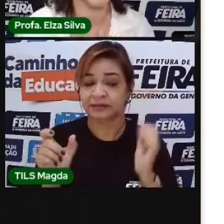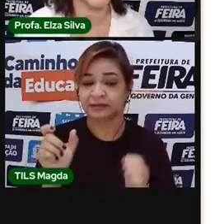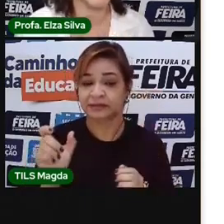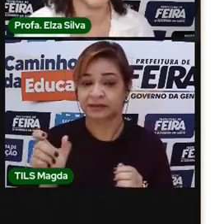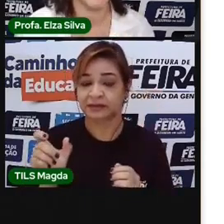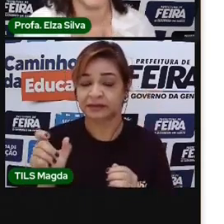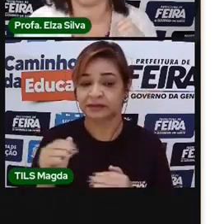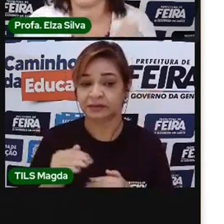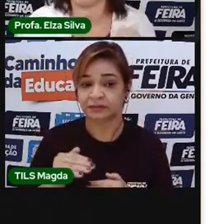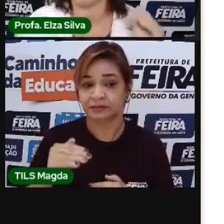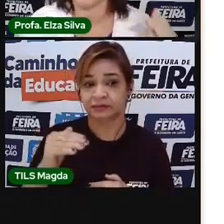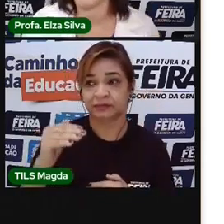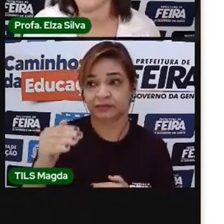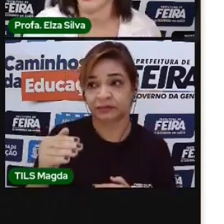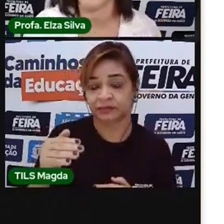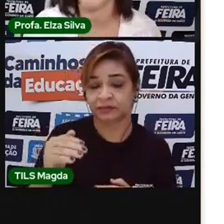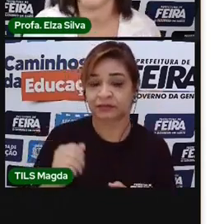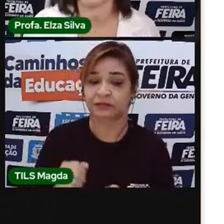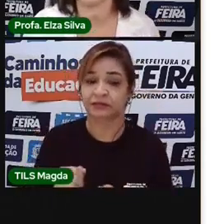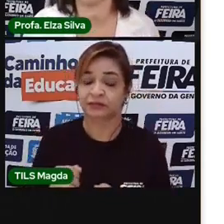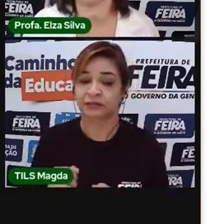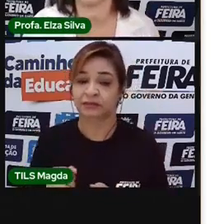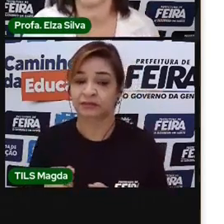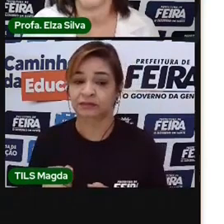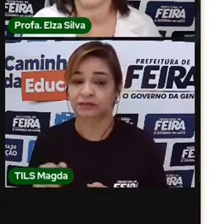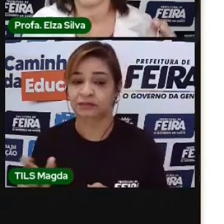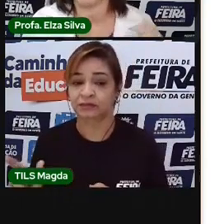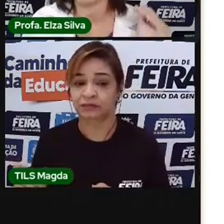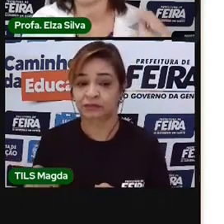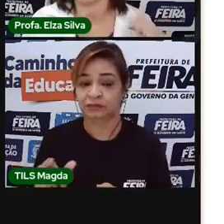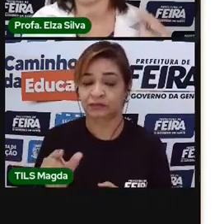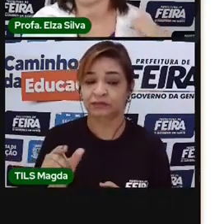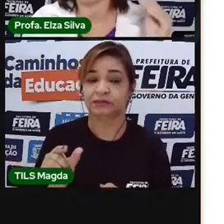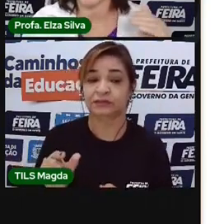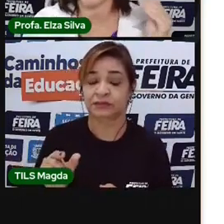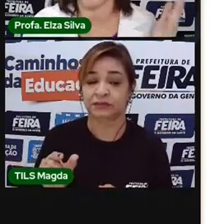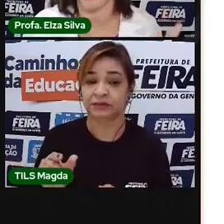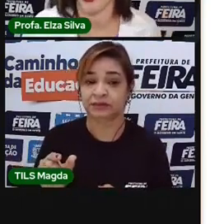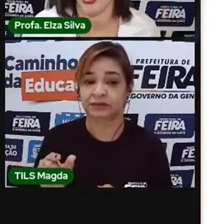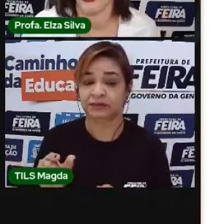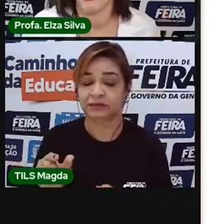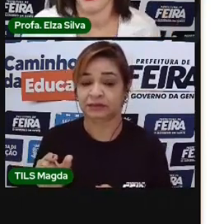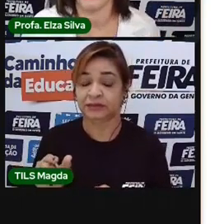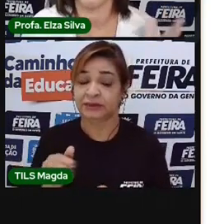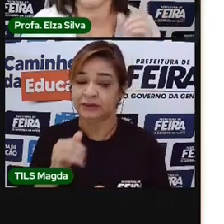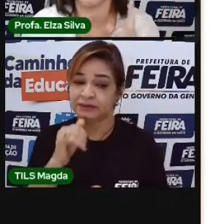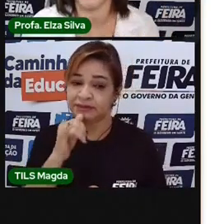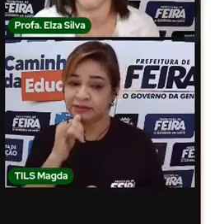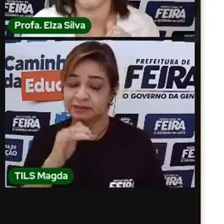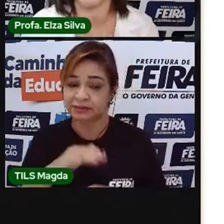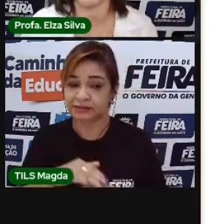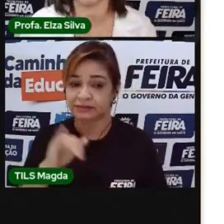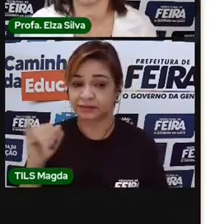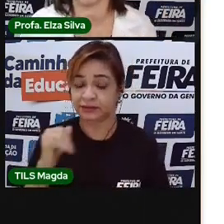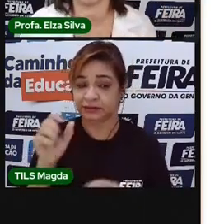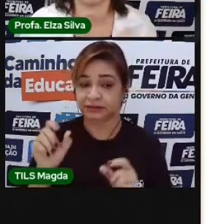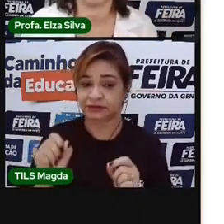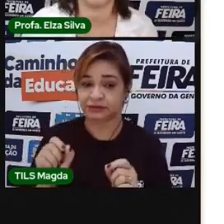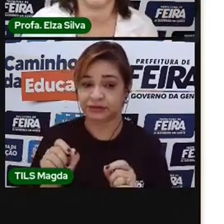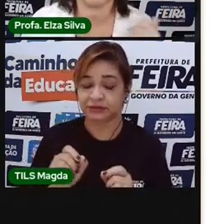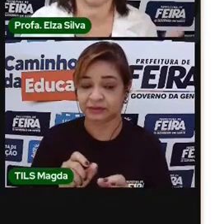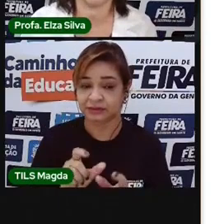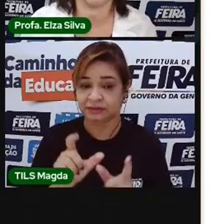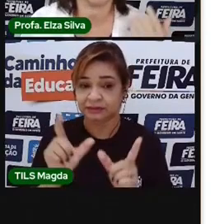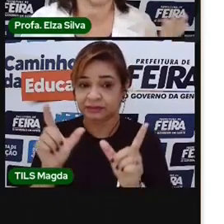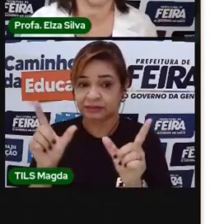Então, lembra que eu disse? A palavra mais importante da sua nuvem, ela precisa ser maior. então você vai mudar esse número